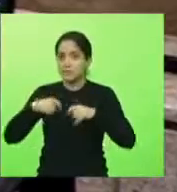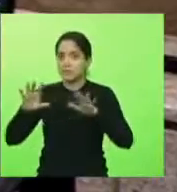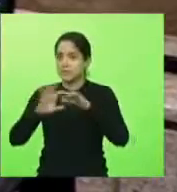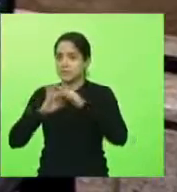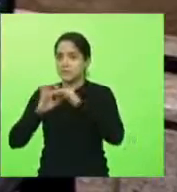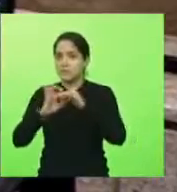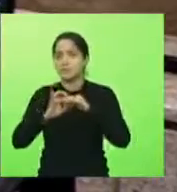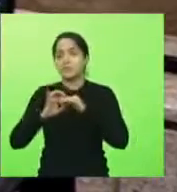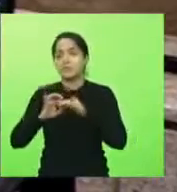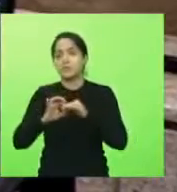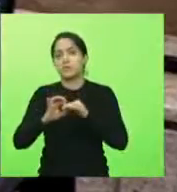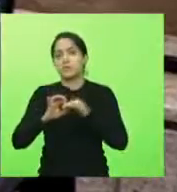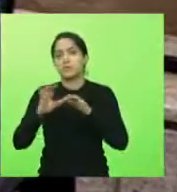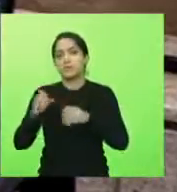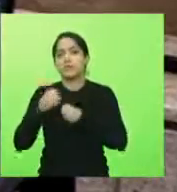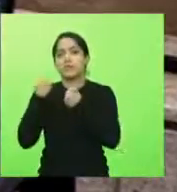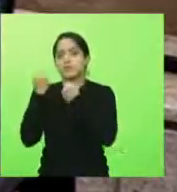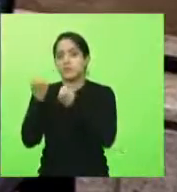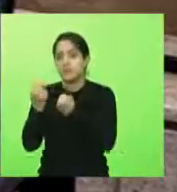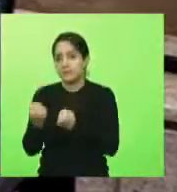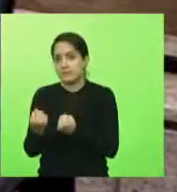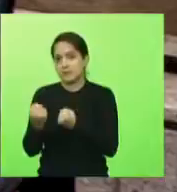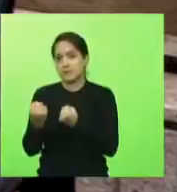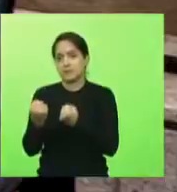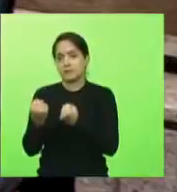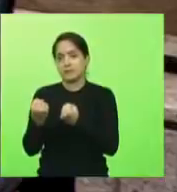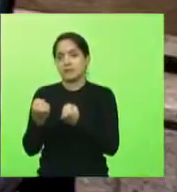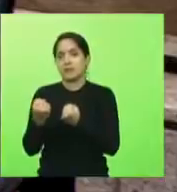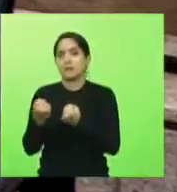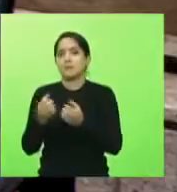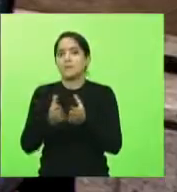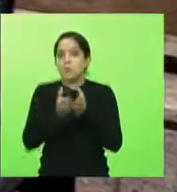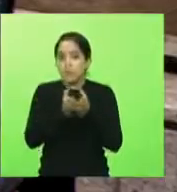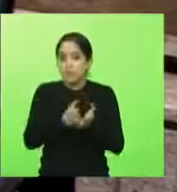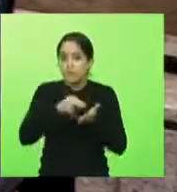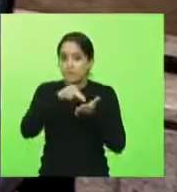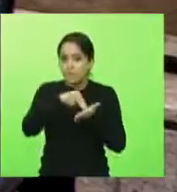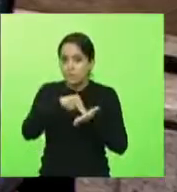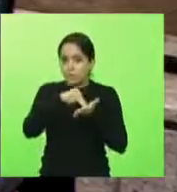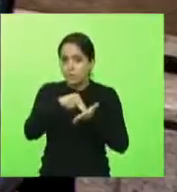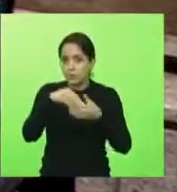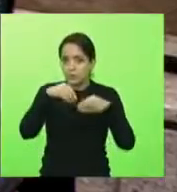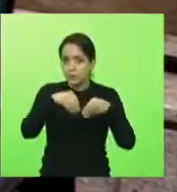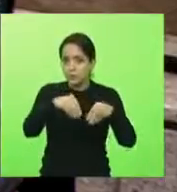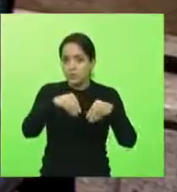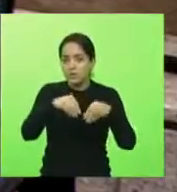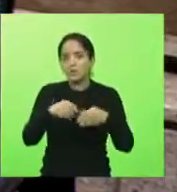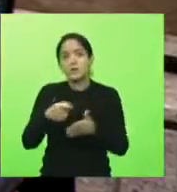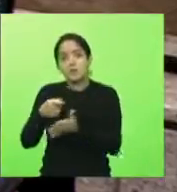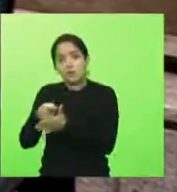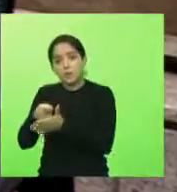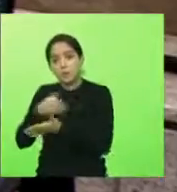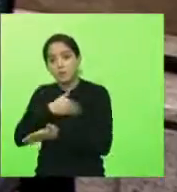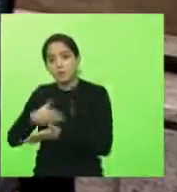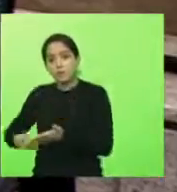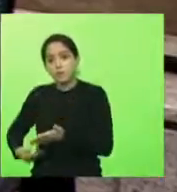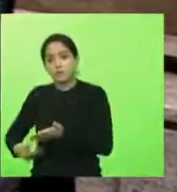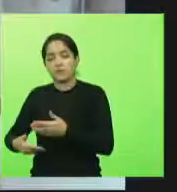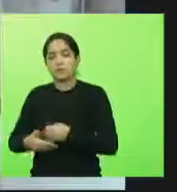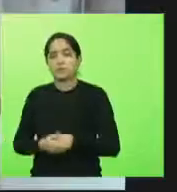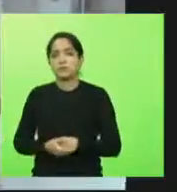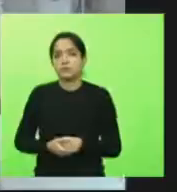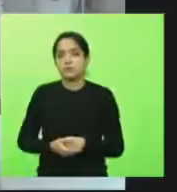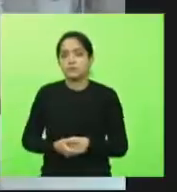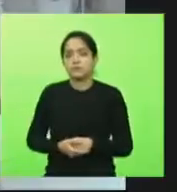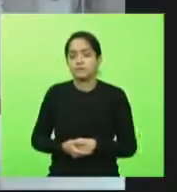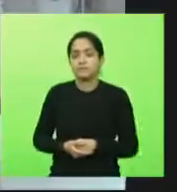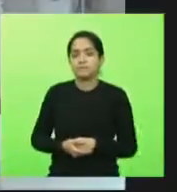que isso, para fortalecer o porto seco e cobrar do governo do Estado as ações necessárias para que isso aconteça. Muito